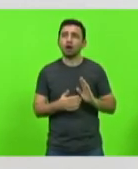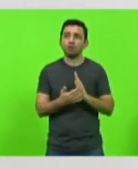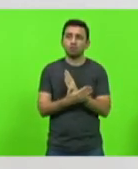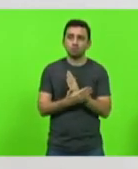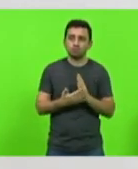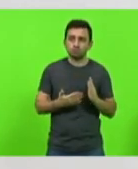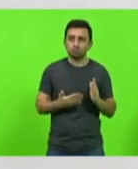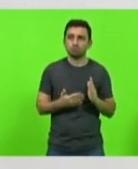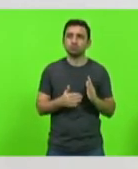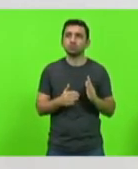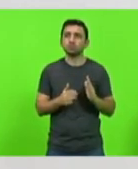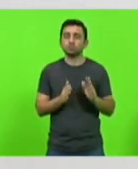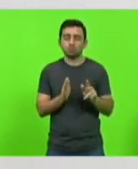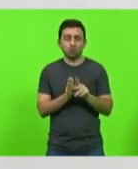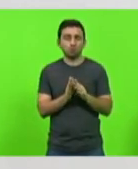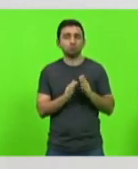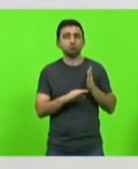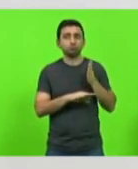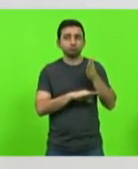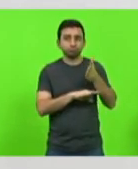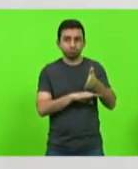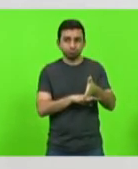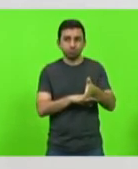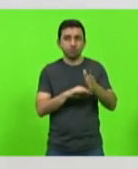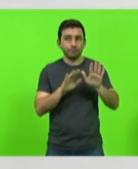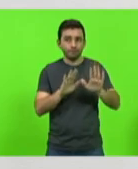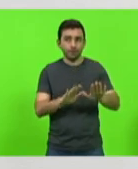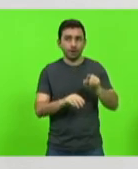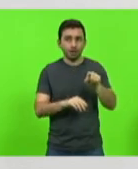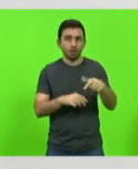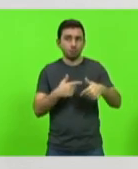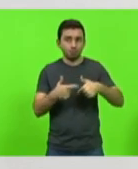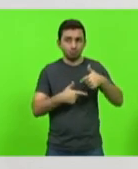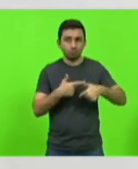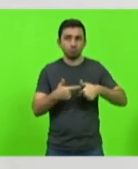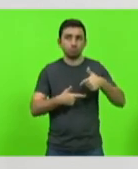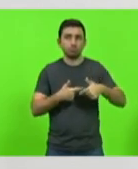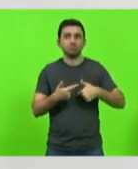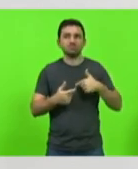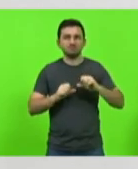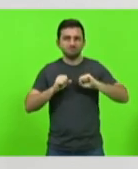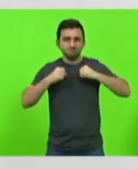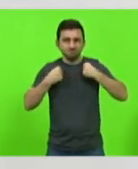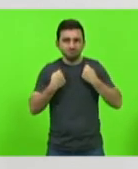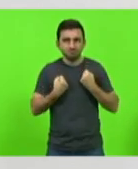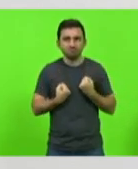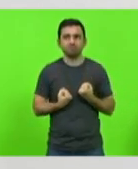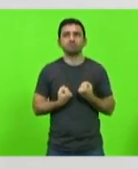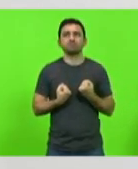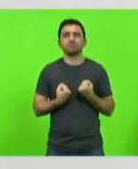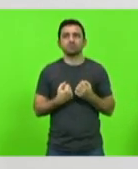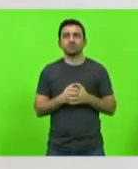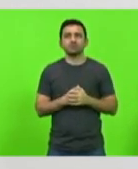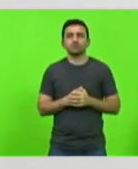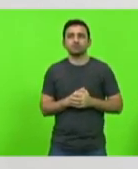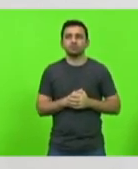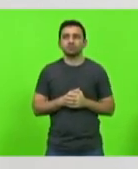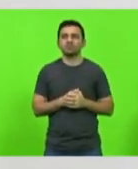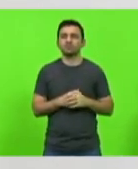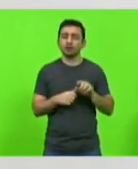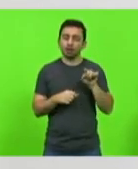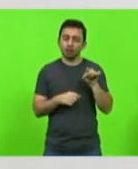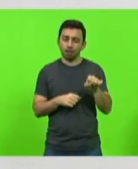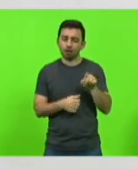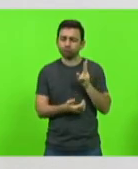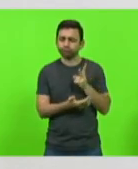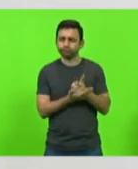que foram lá e estão lá trabalhando dedicando fazendo com que ela continue